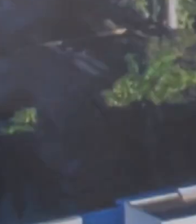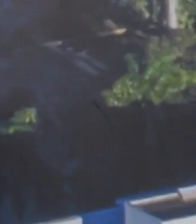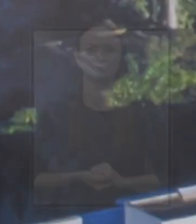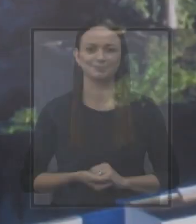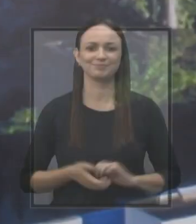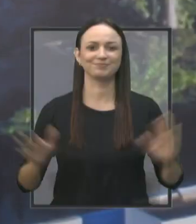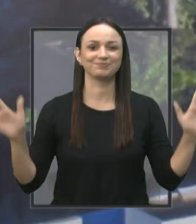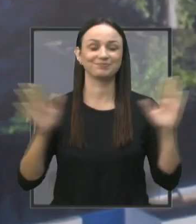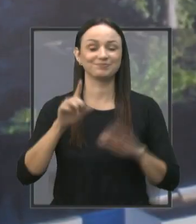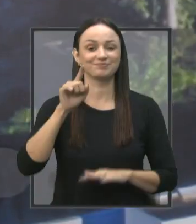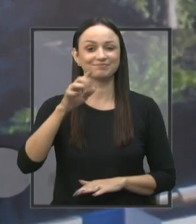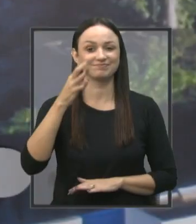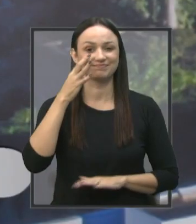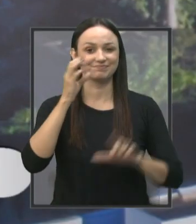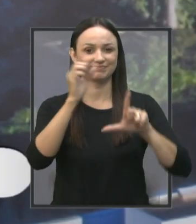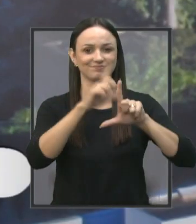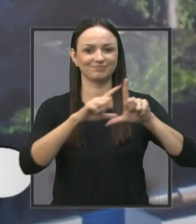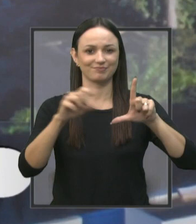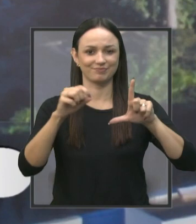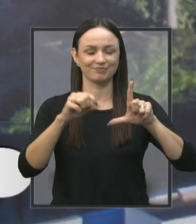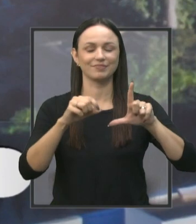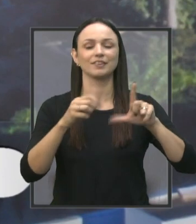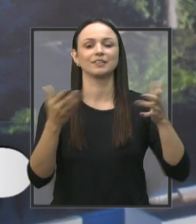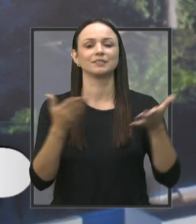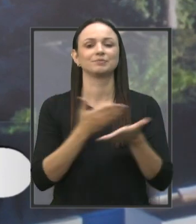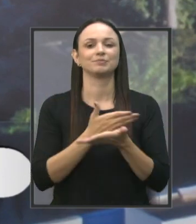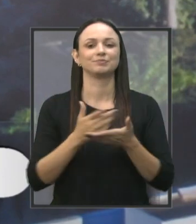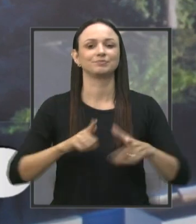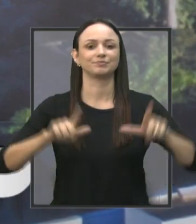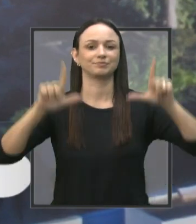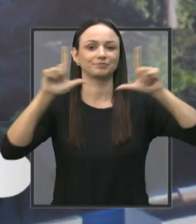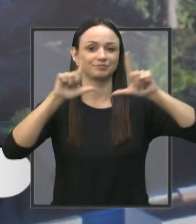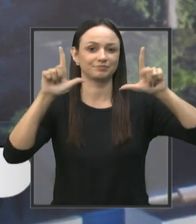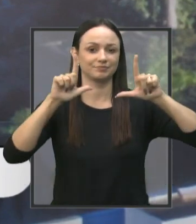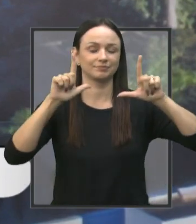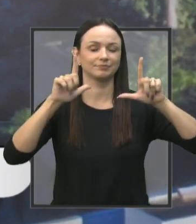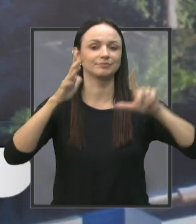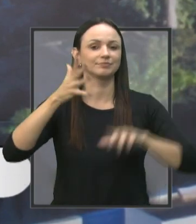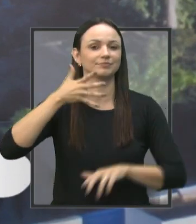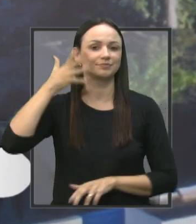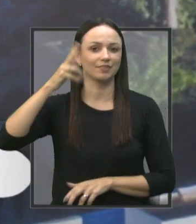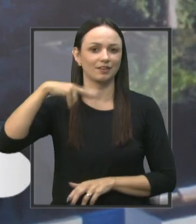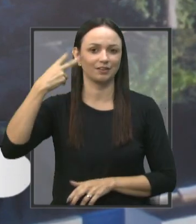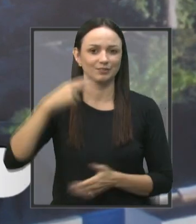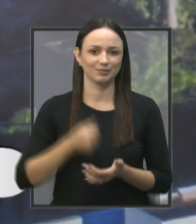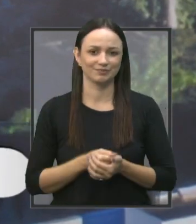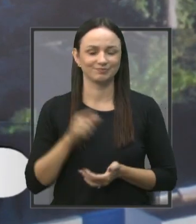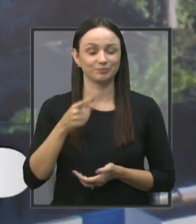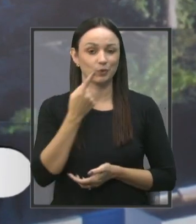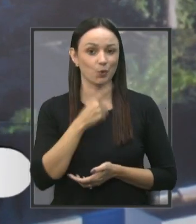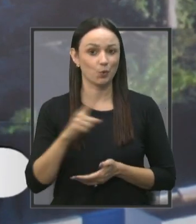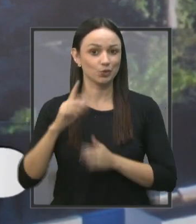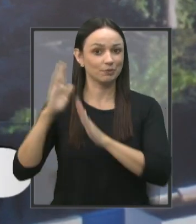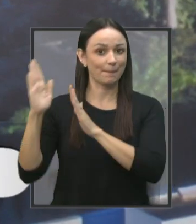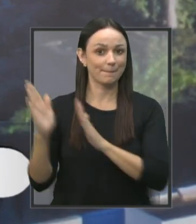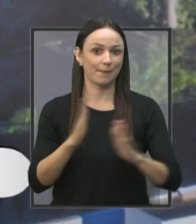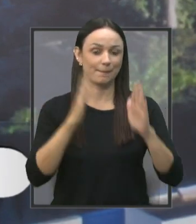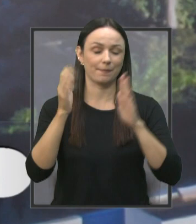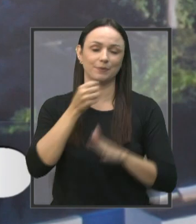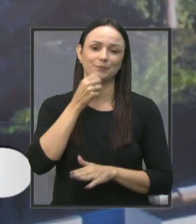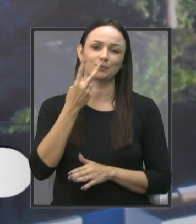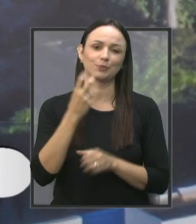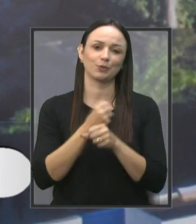Olá pra você ligado na TV Câmara, Jaú está entrando no ar mais um programa Fala Vereador. Esta é a última rodada de